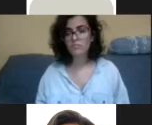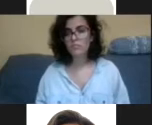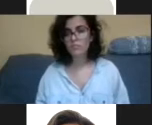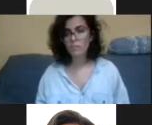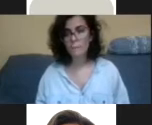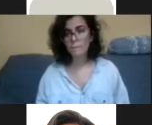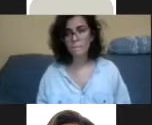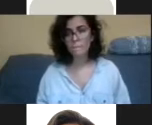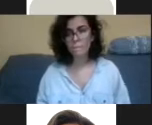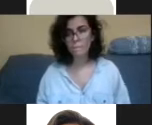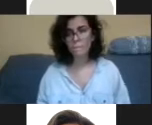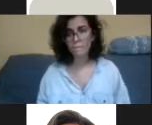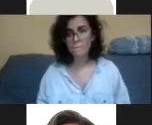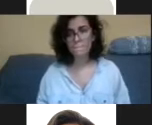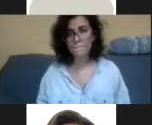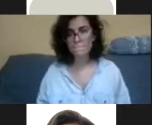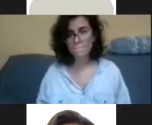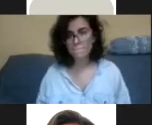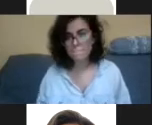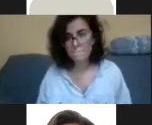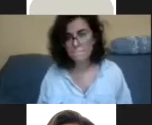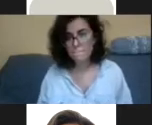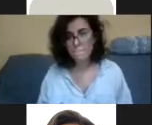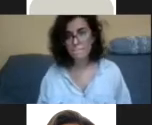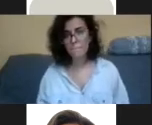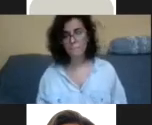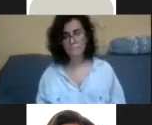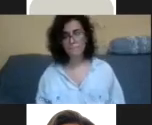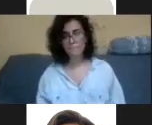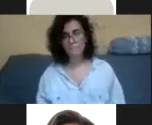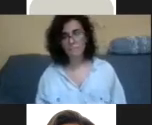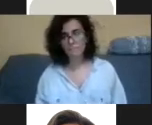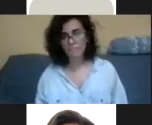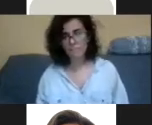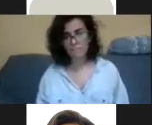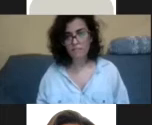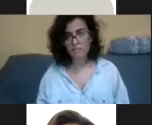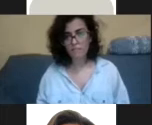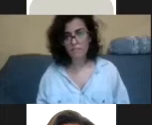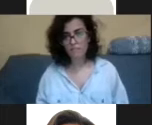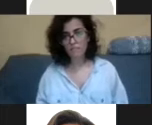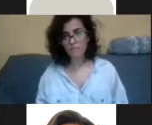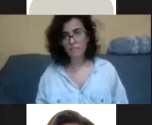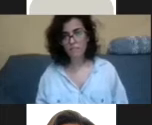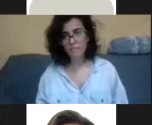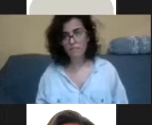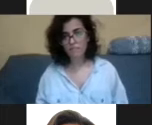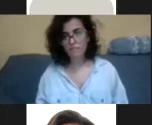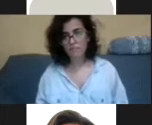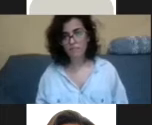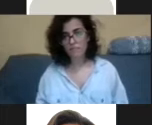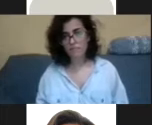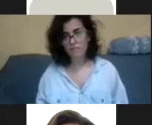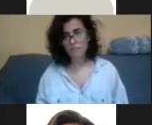E, assim, acho que toda mãe morre de medo que as suas filhas sofram abuso sexual, e eu não preciso dizer para vocês